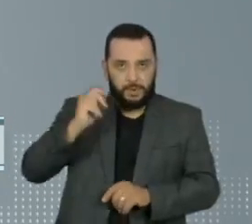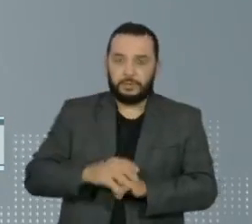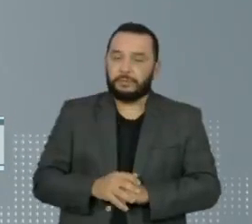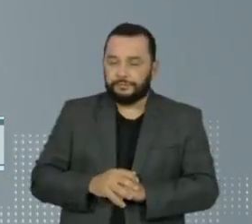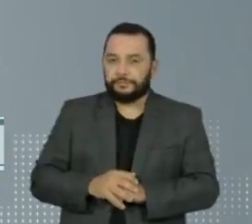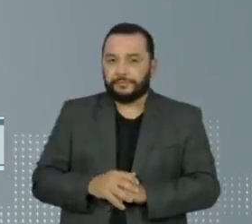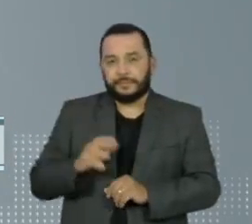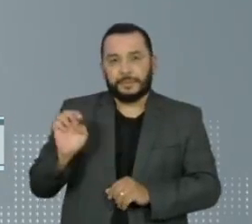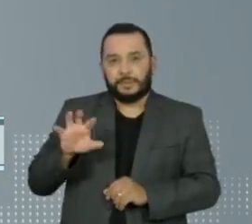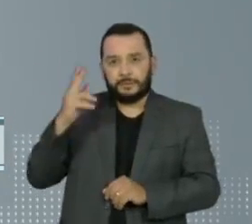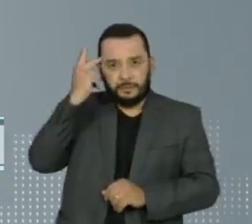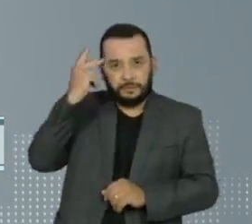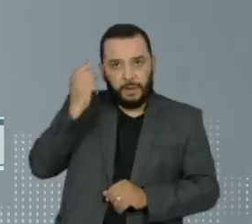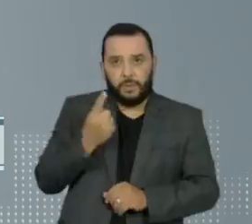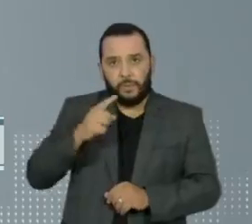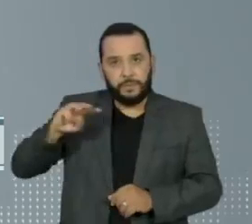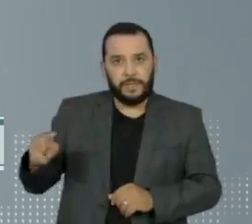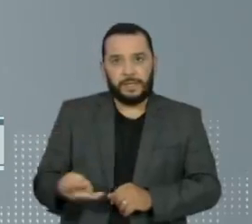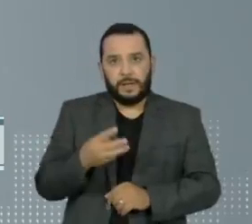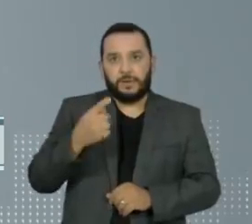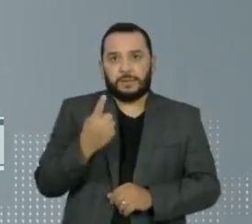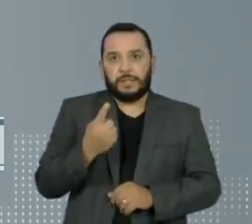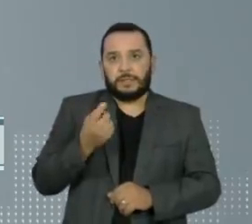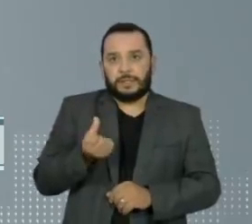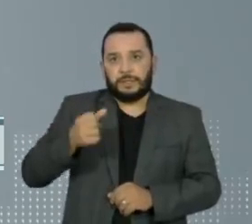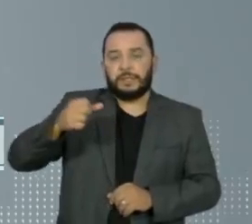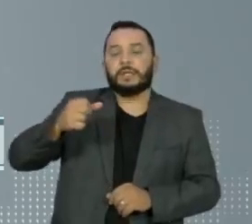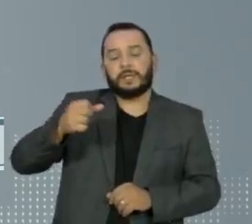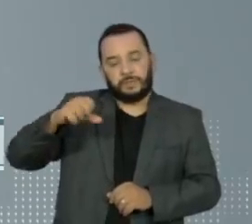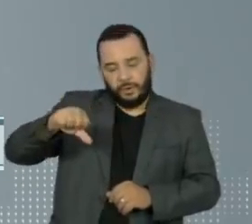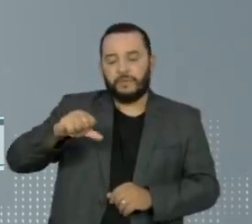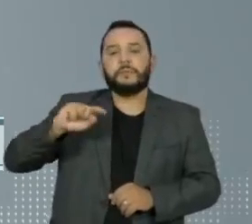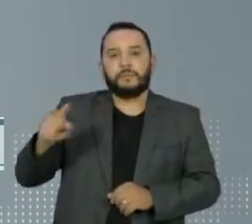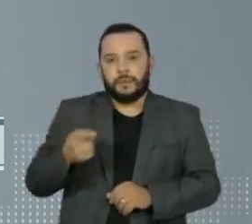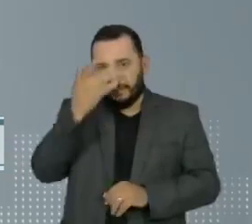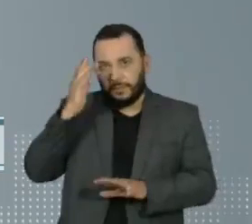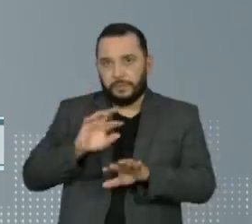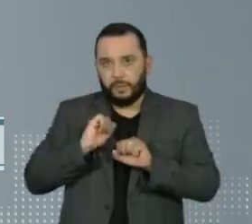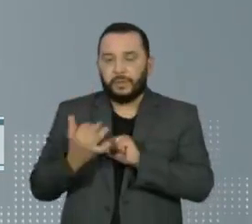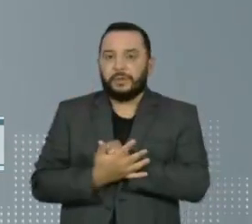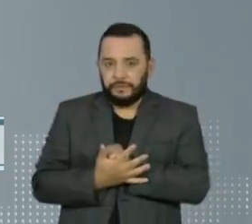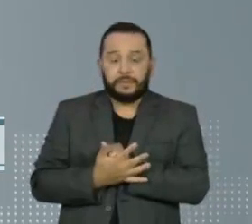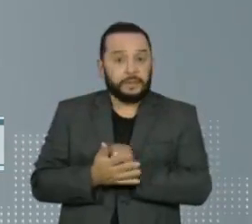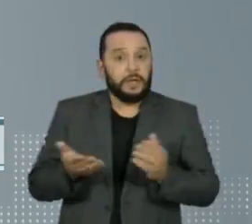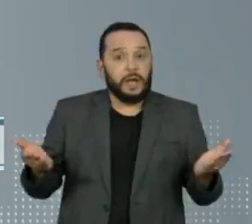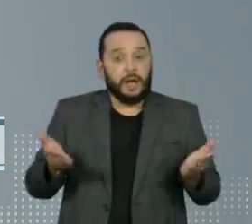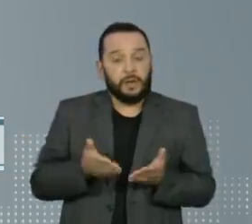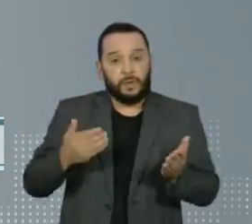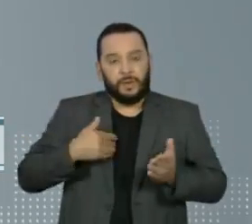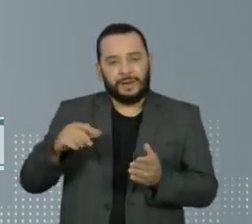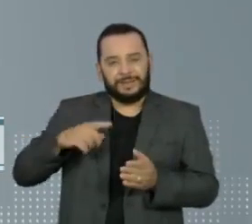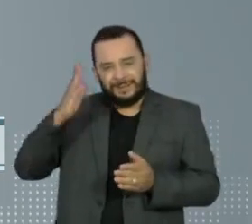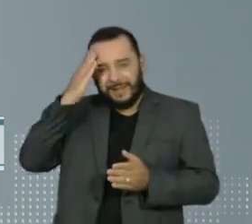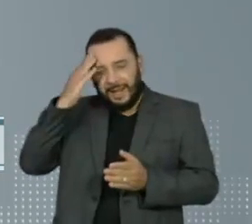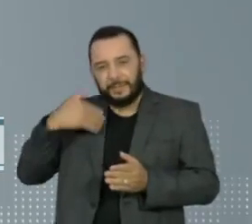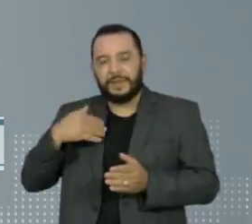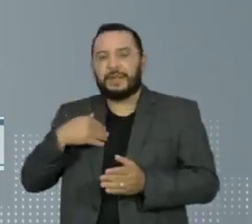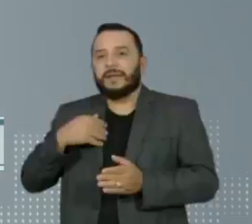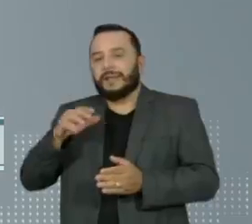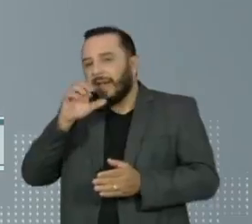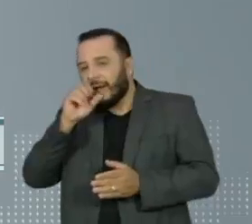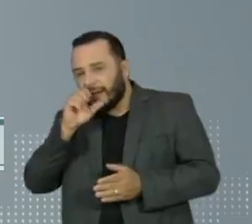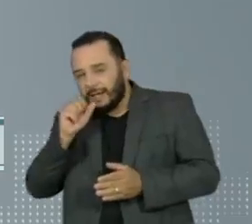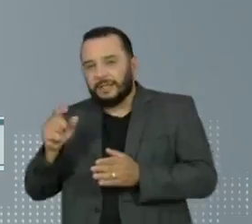O estado está chegando a 1 milhão e 170 mil casos. O governo adiou a reclassificação do Plano São Paulo, que poderia liberar mais